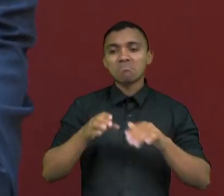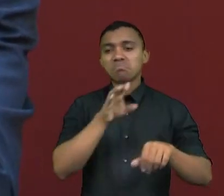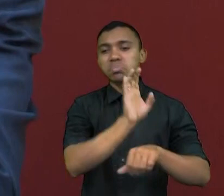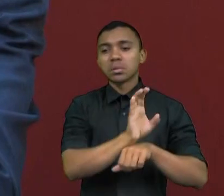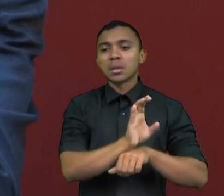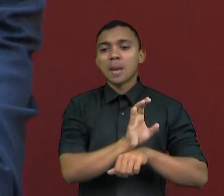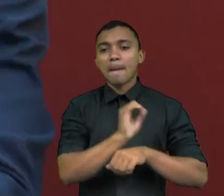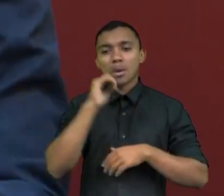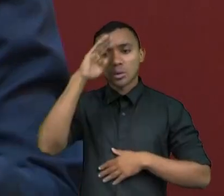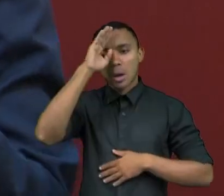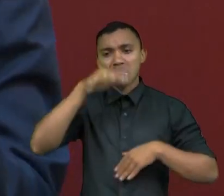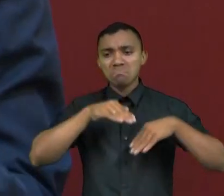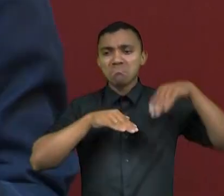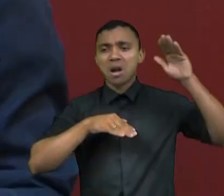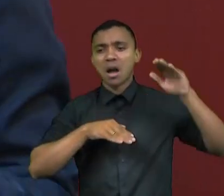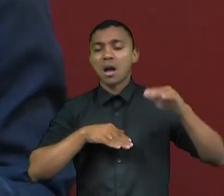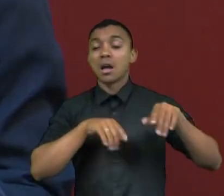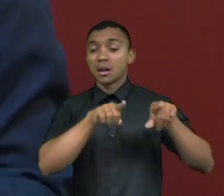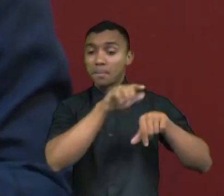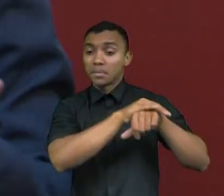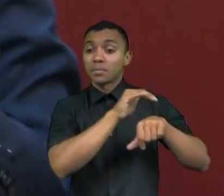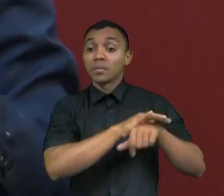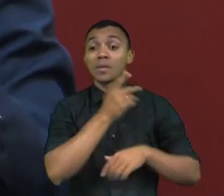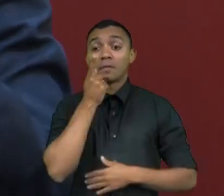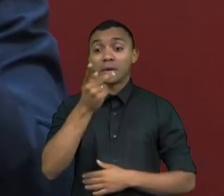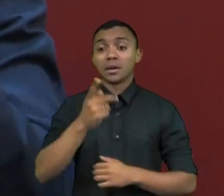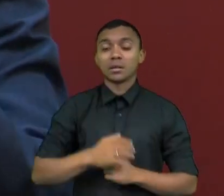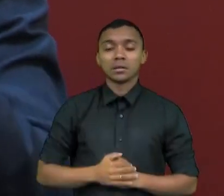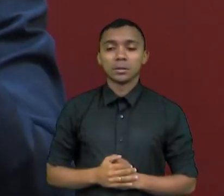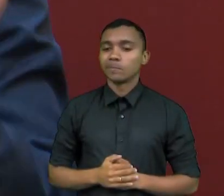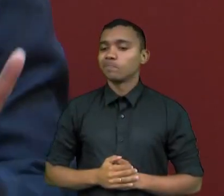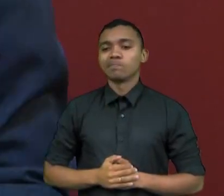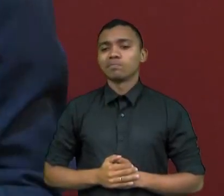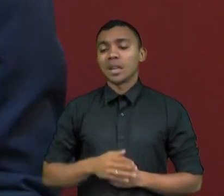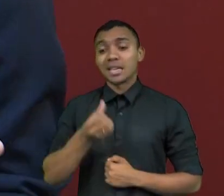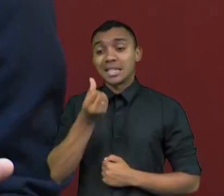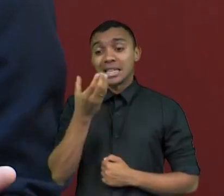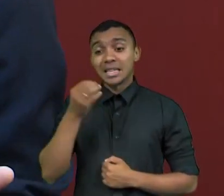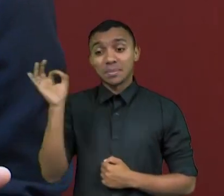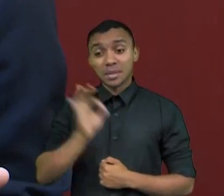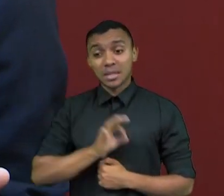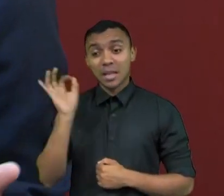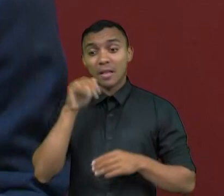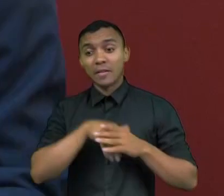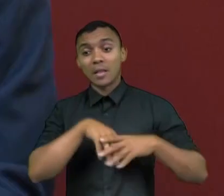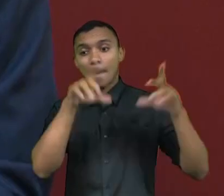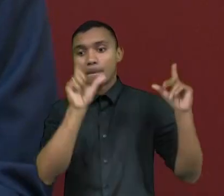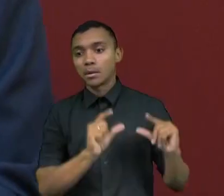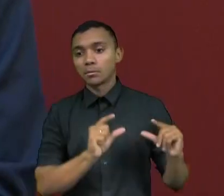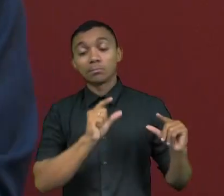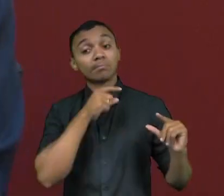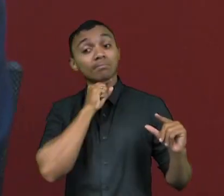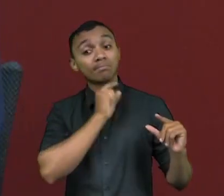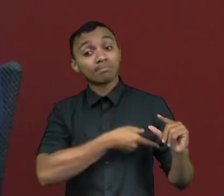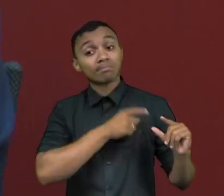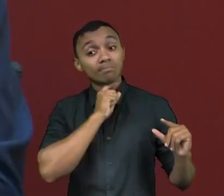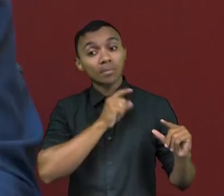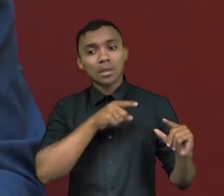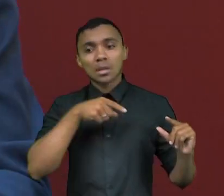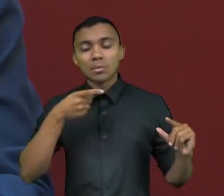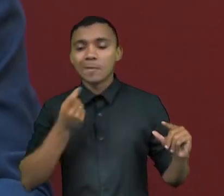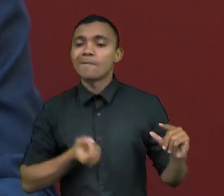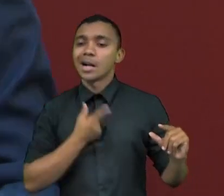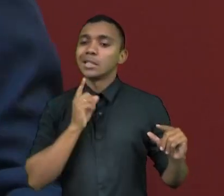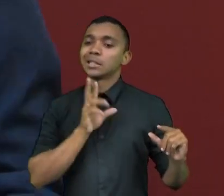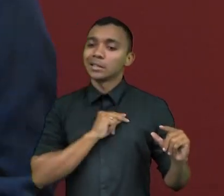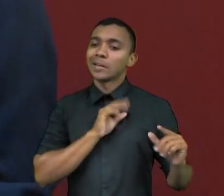frente. O próprio Bolsonaro dizia abertamente não é possível que a gente tenha menos de 60% dos votos. E ele chegava depois e apontava olha